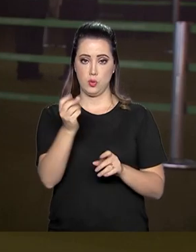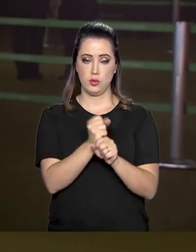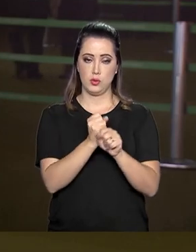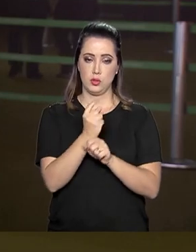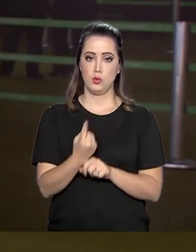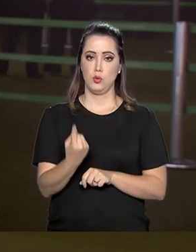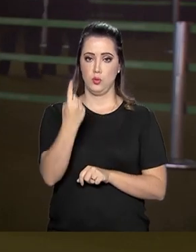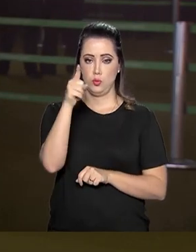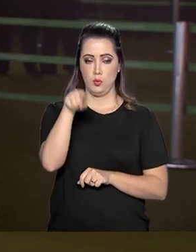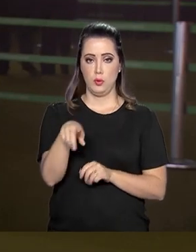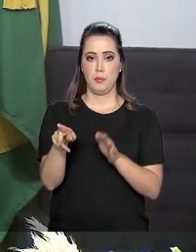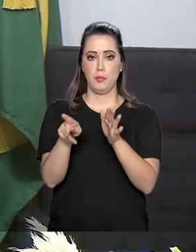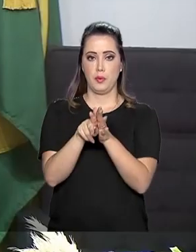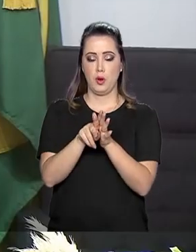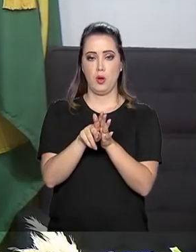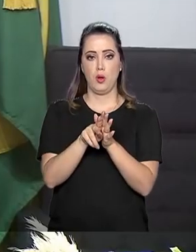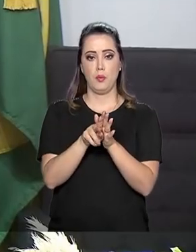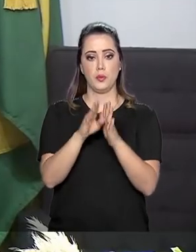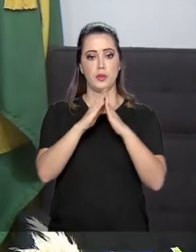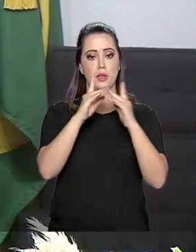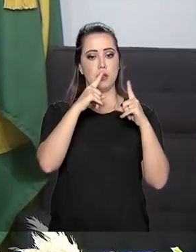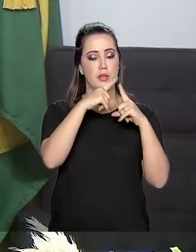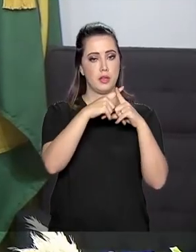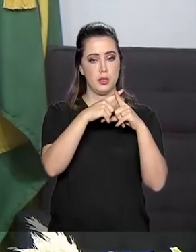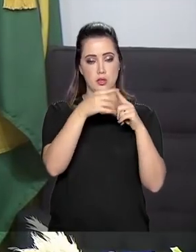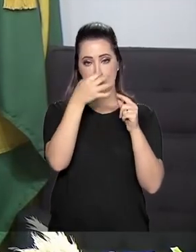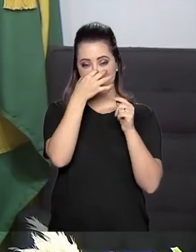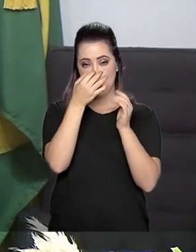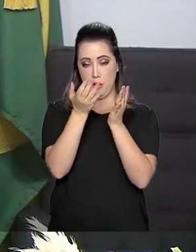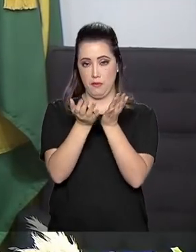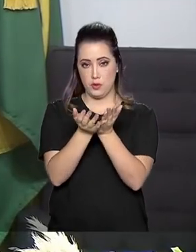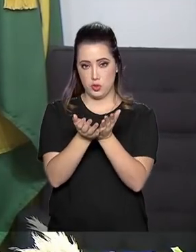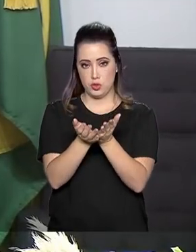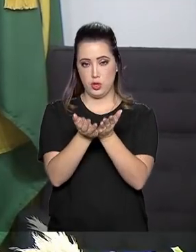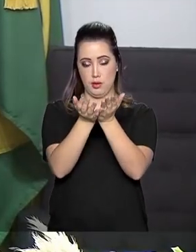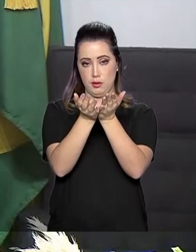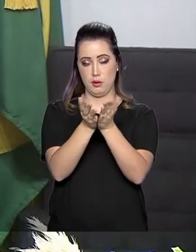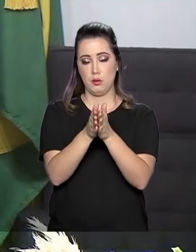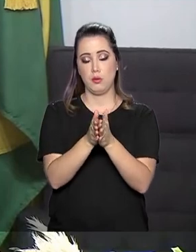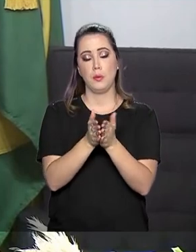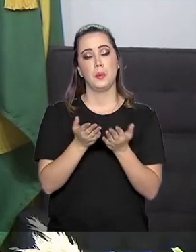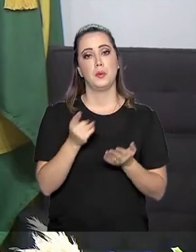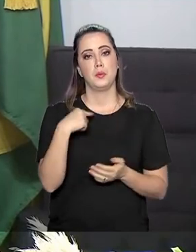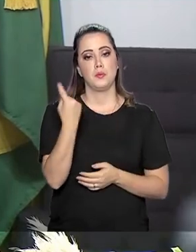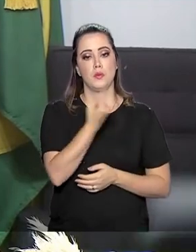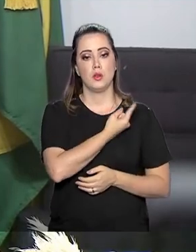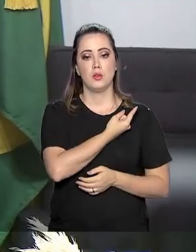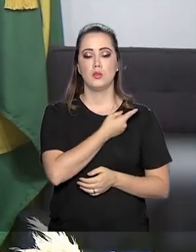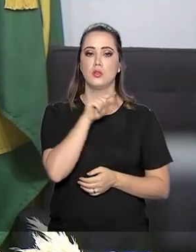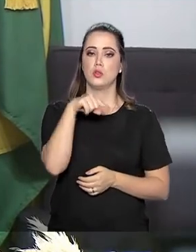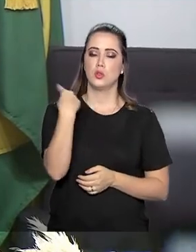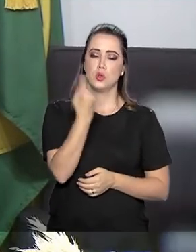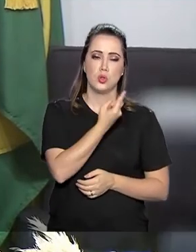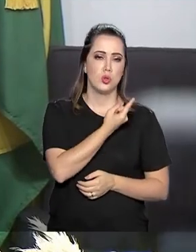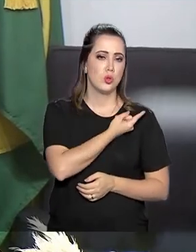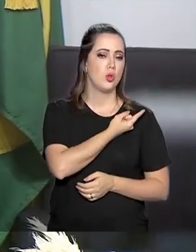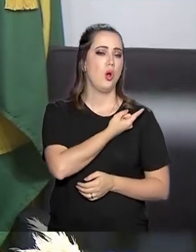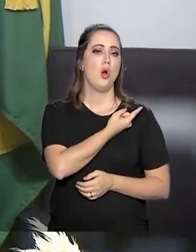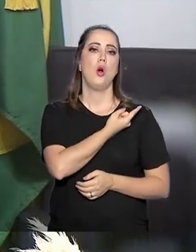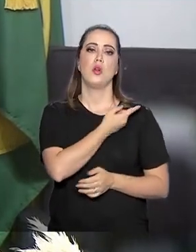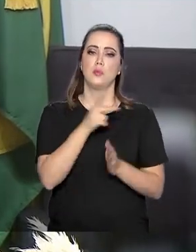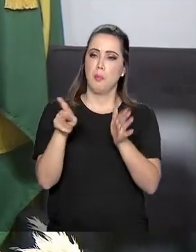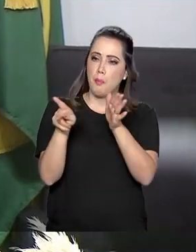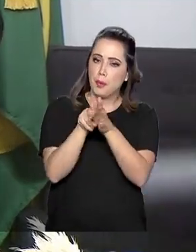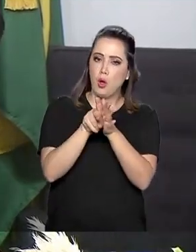será evangélico. Para plagiar a minha querida Damares, nós somos terrivelmente cristãos.